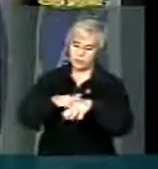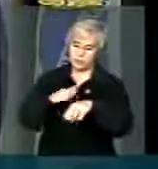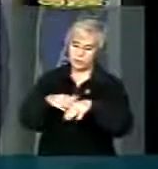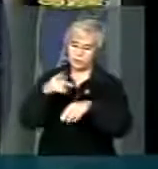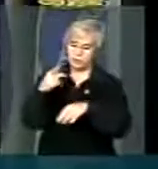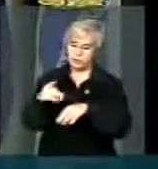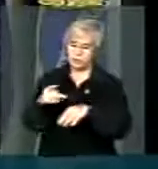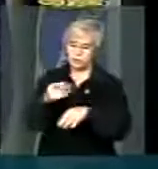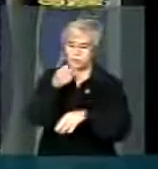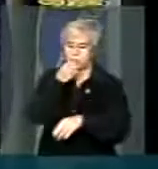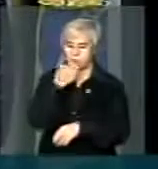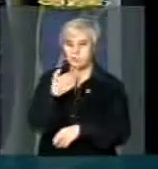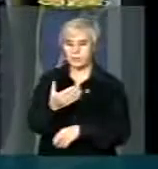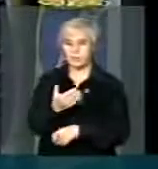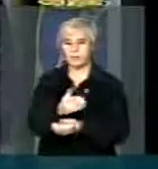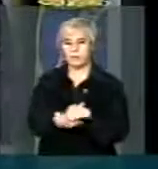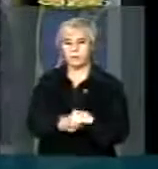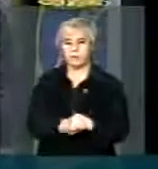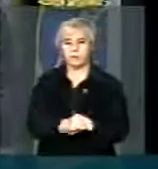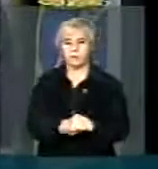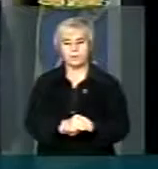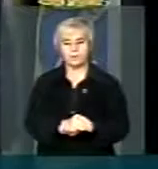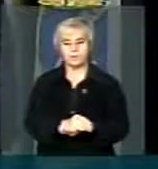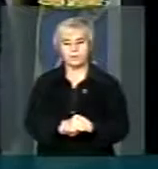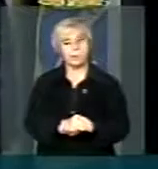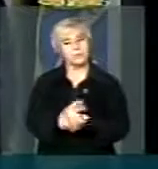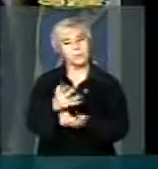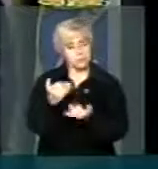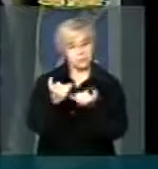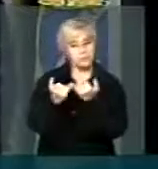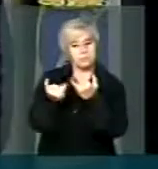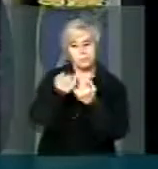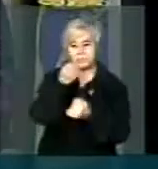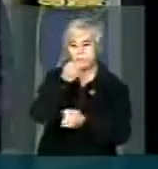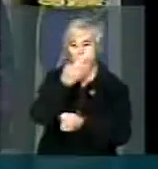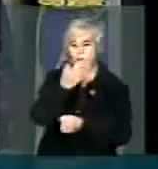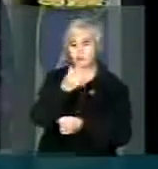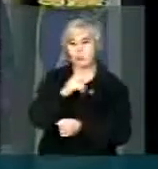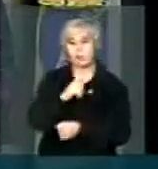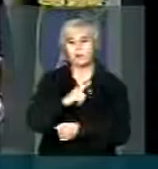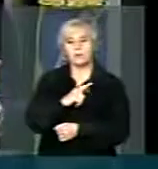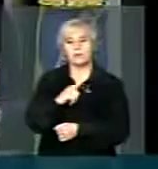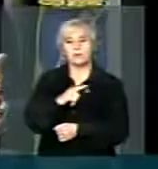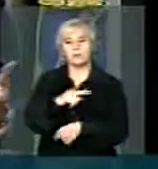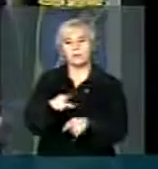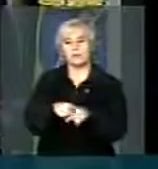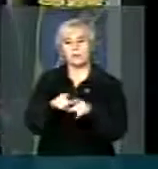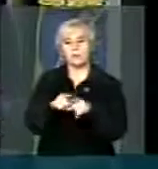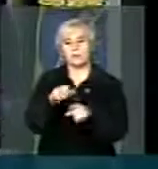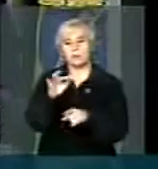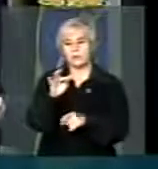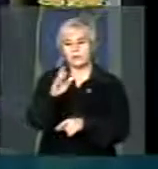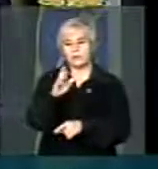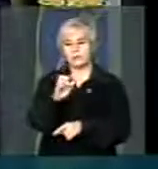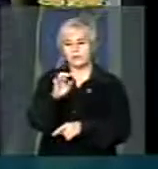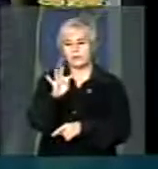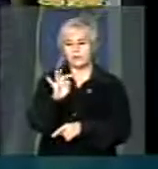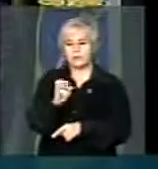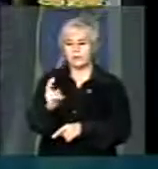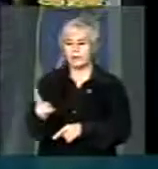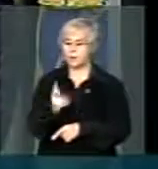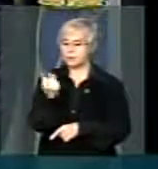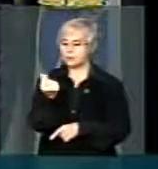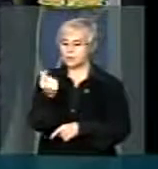condições mínimas. E me parece razoável que nós tenhamos um frete mínimo, valor mínimo,